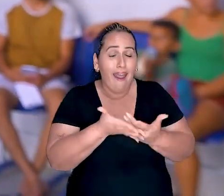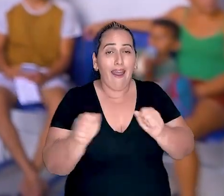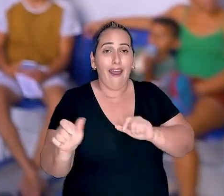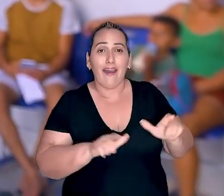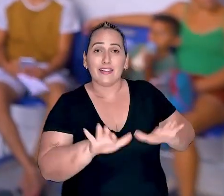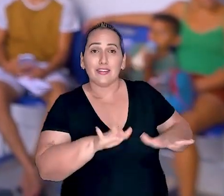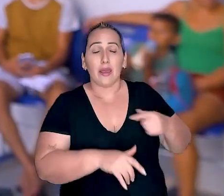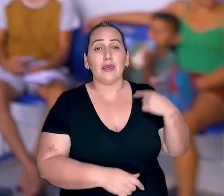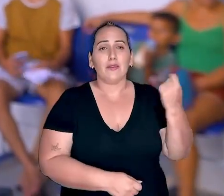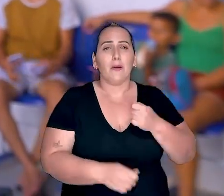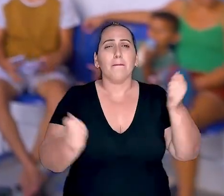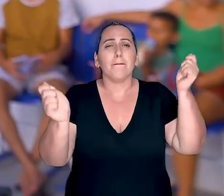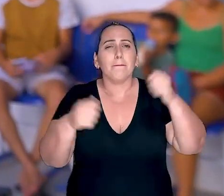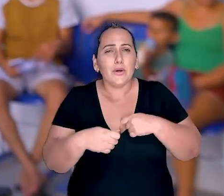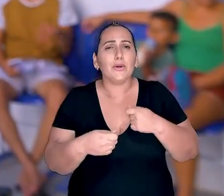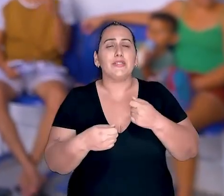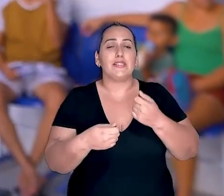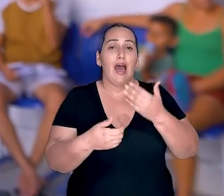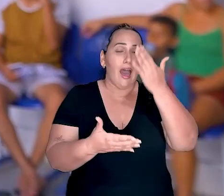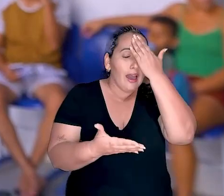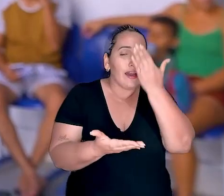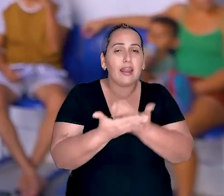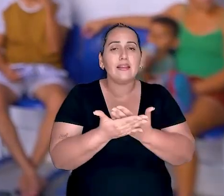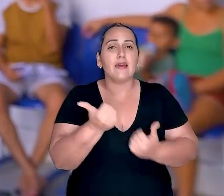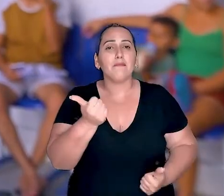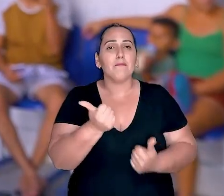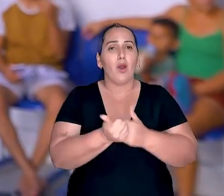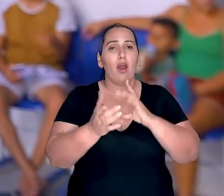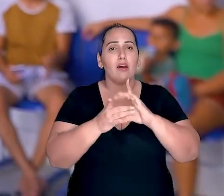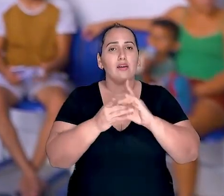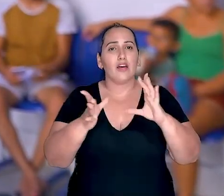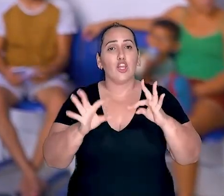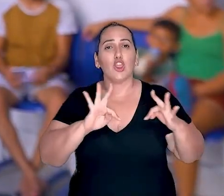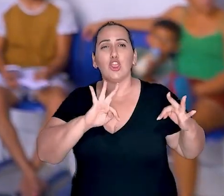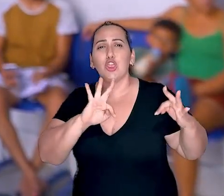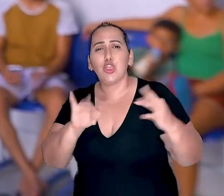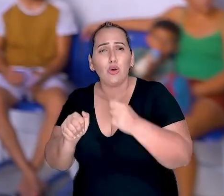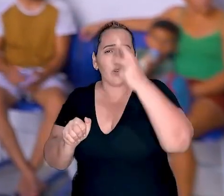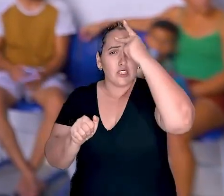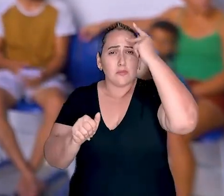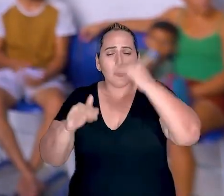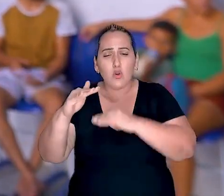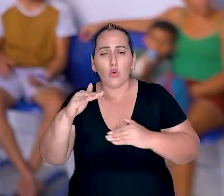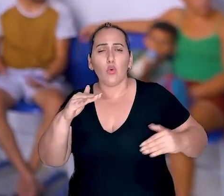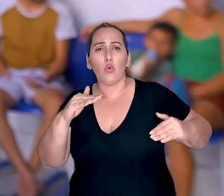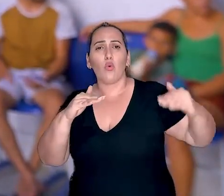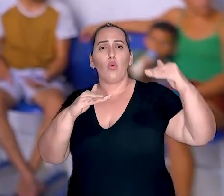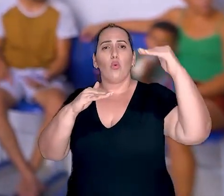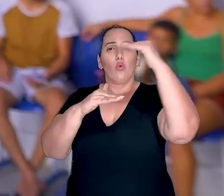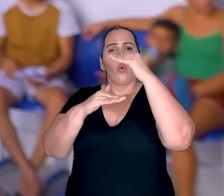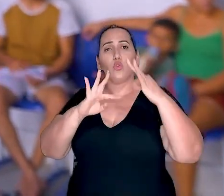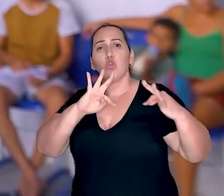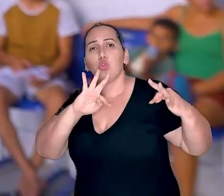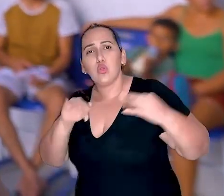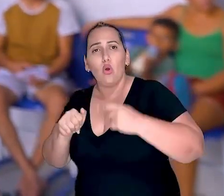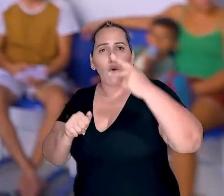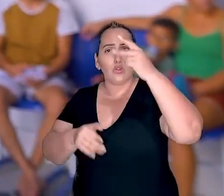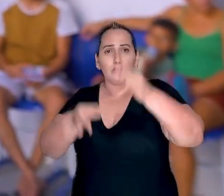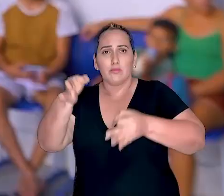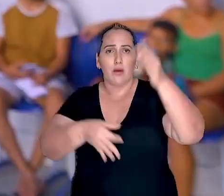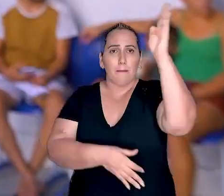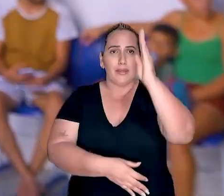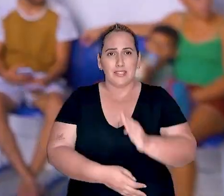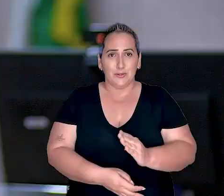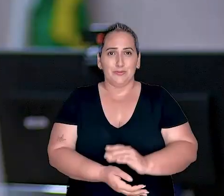é possível se a gente puder capilarizar a justiça eleitoral para que atenda todos os nichos, os mais rincões,